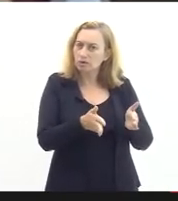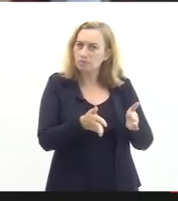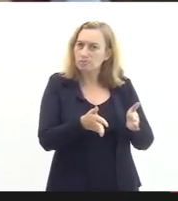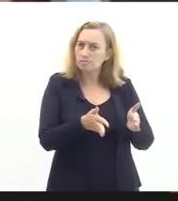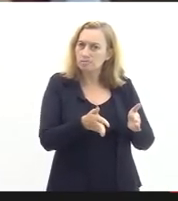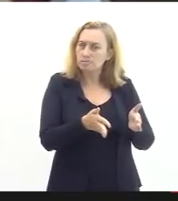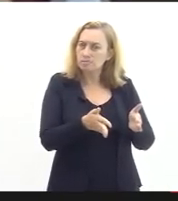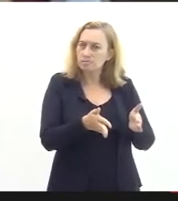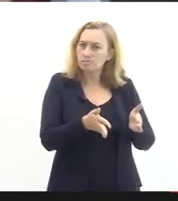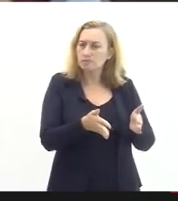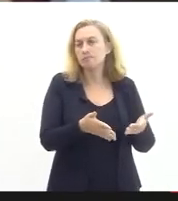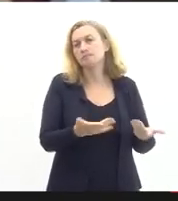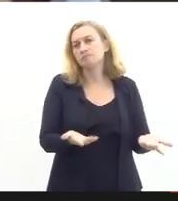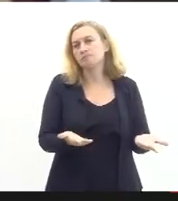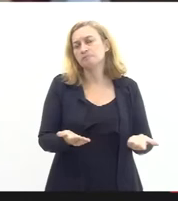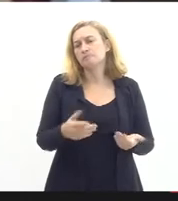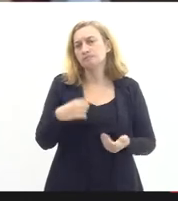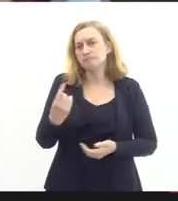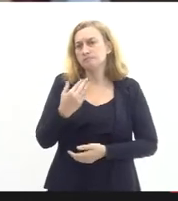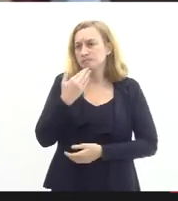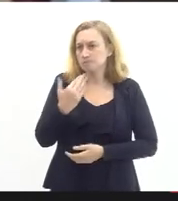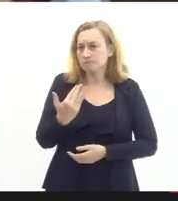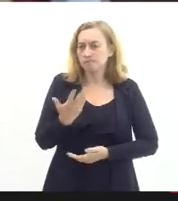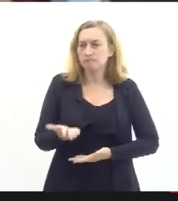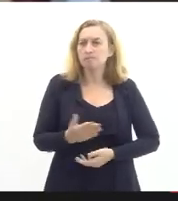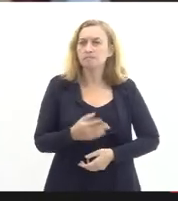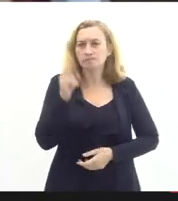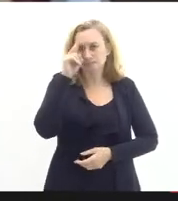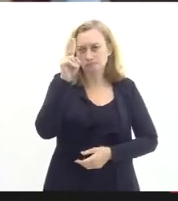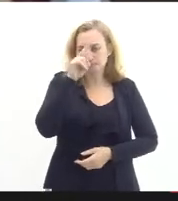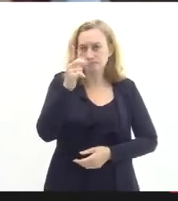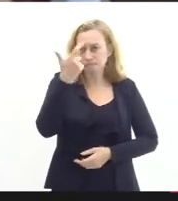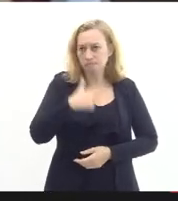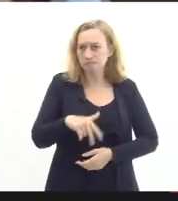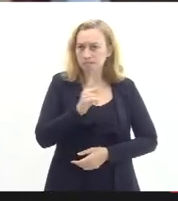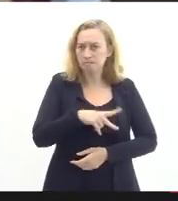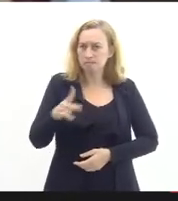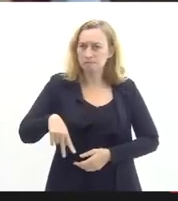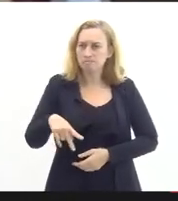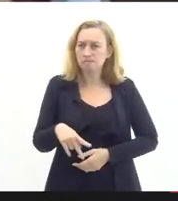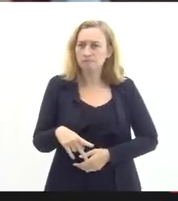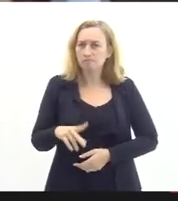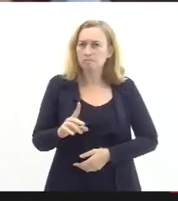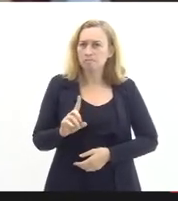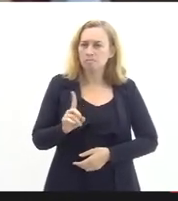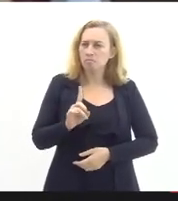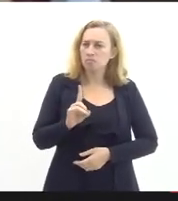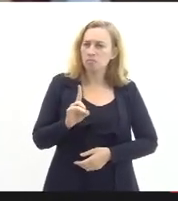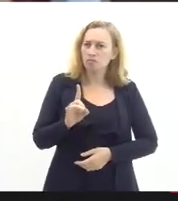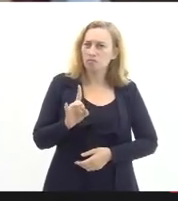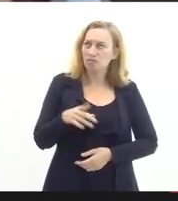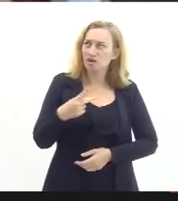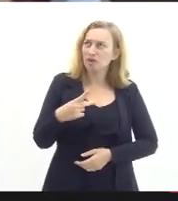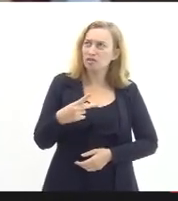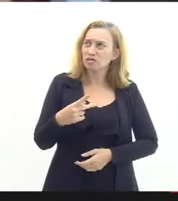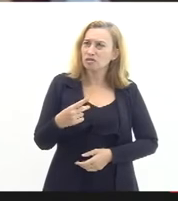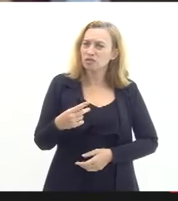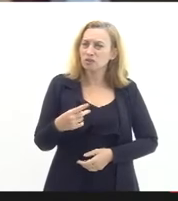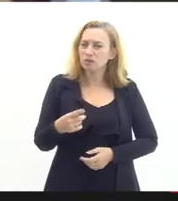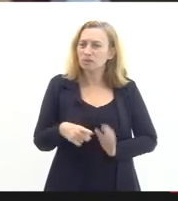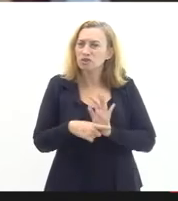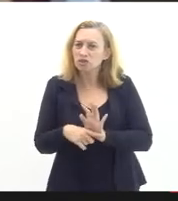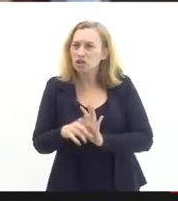basicamente esse nosso pleito lembrando que eu sou professor mas não estou falando aqui unicamente em favor dos